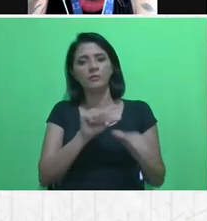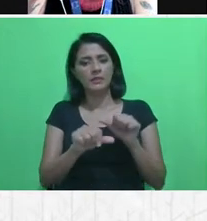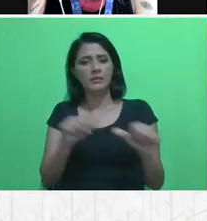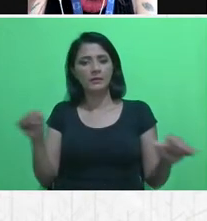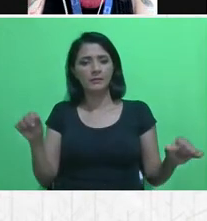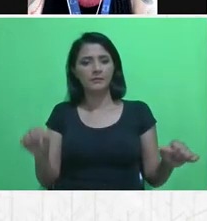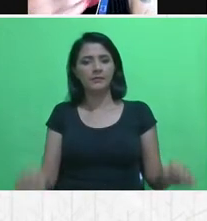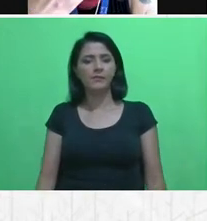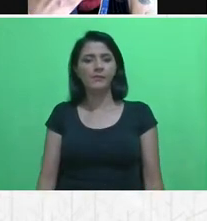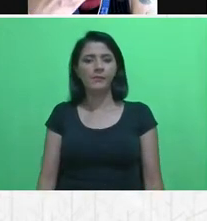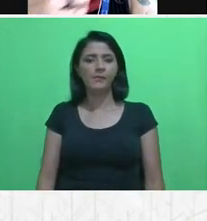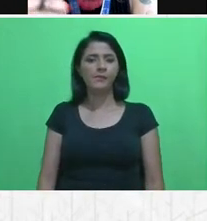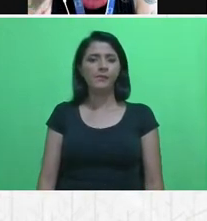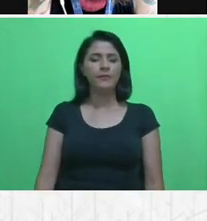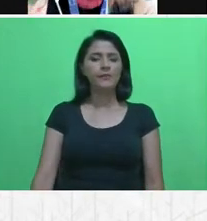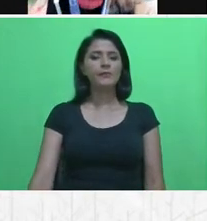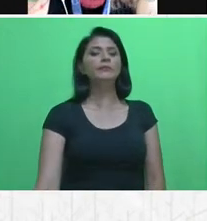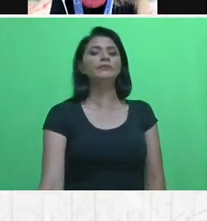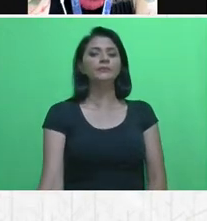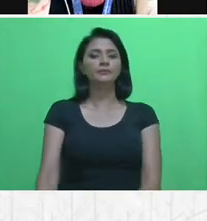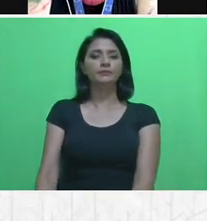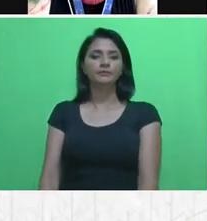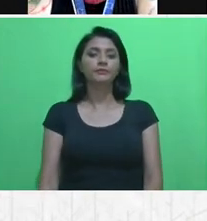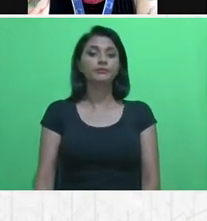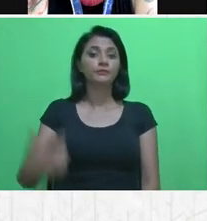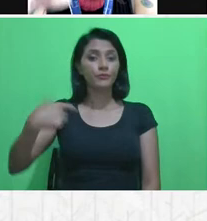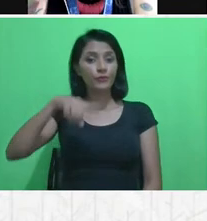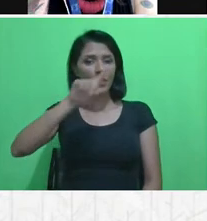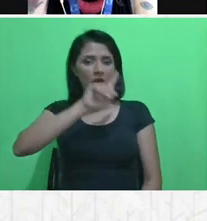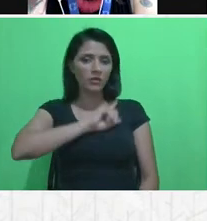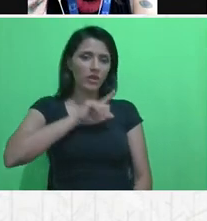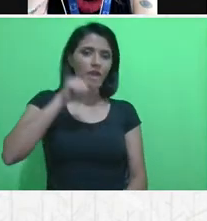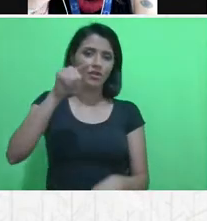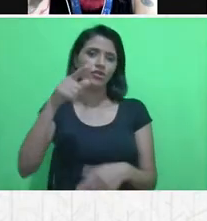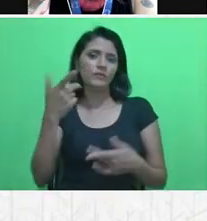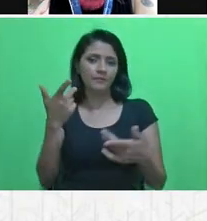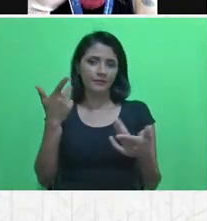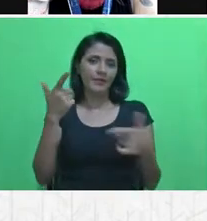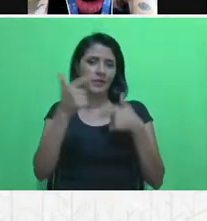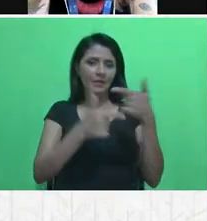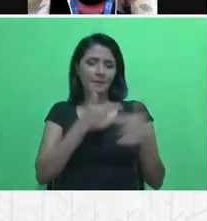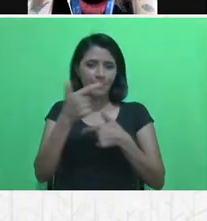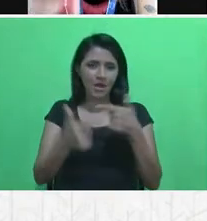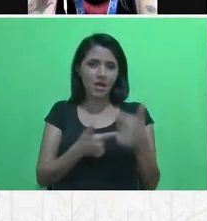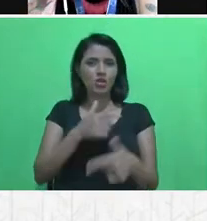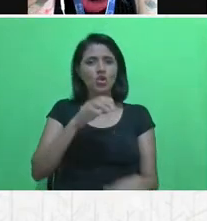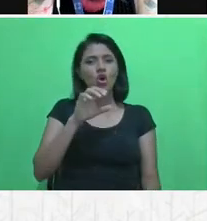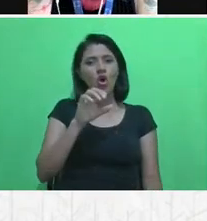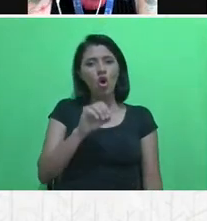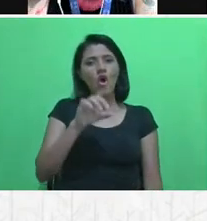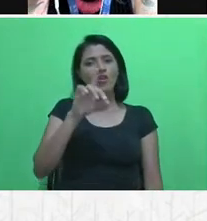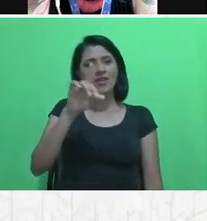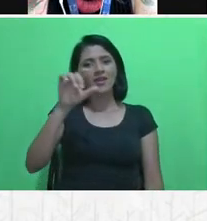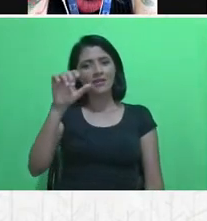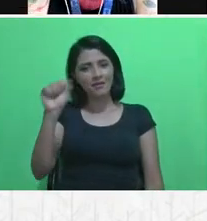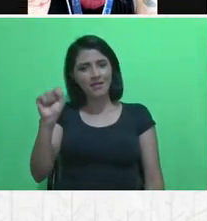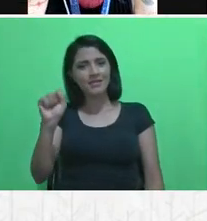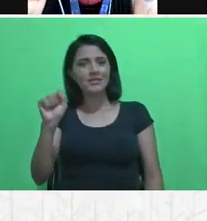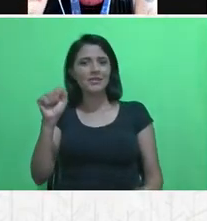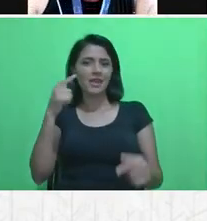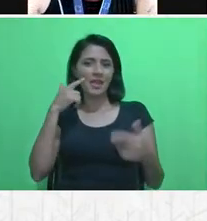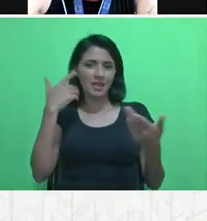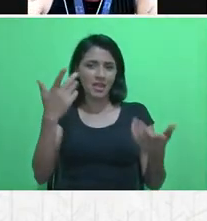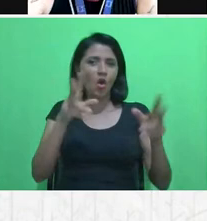E, como a gente trabalha no horizonte dos ODSs, os TCCs foram correlacionados os temas